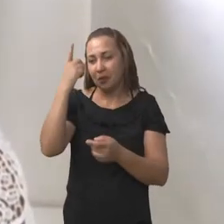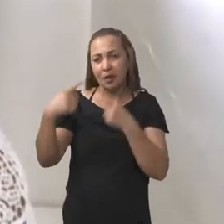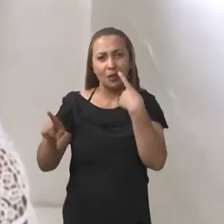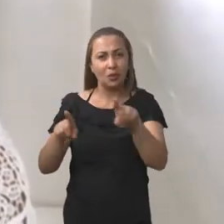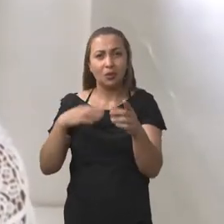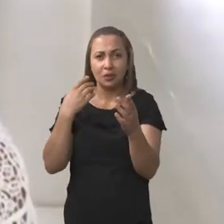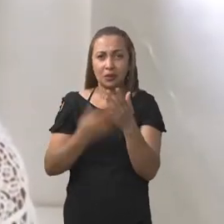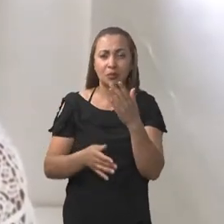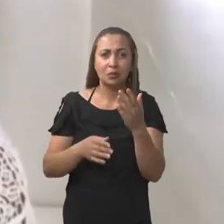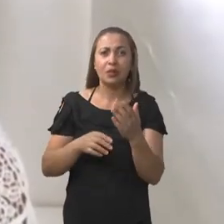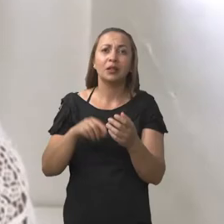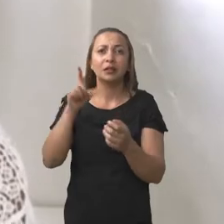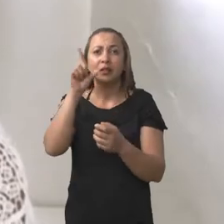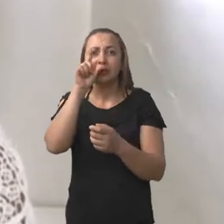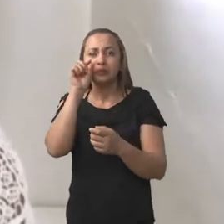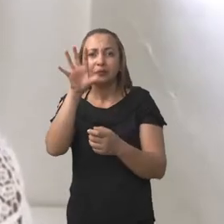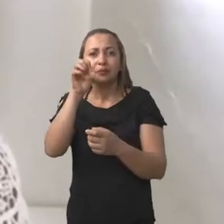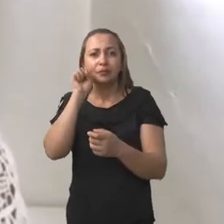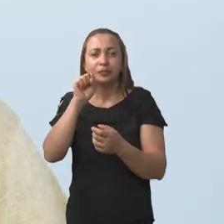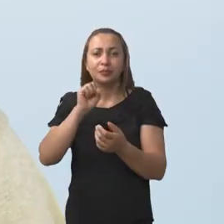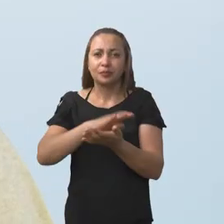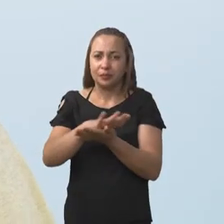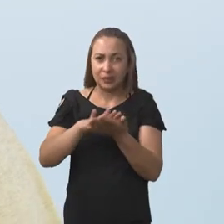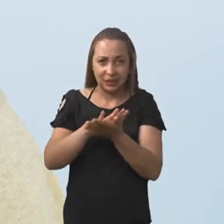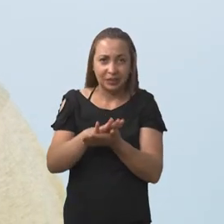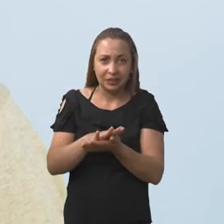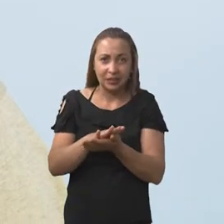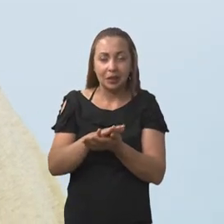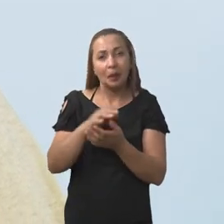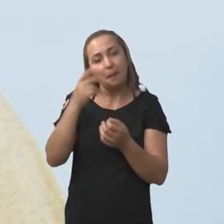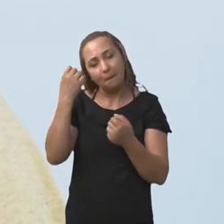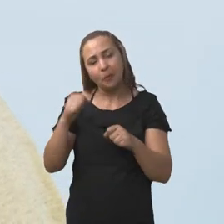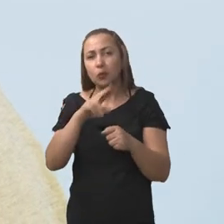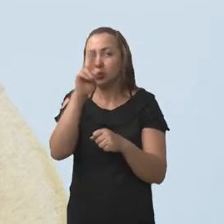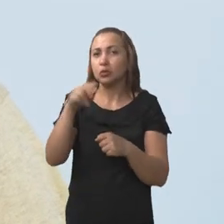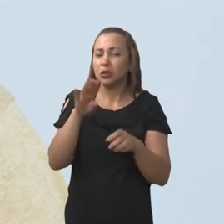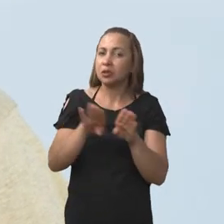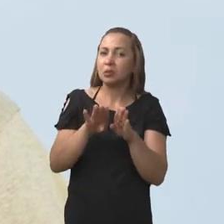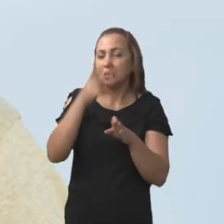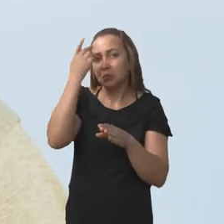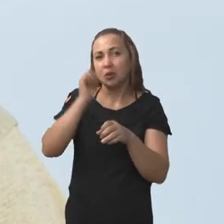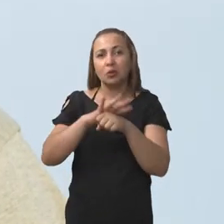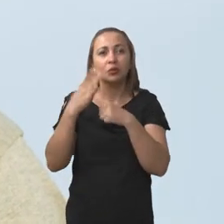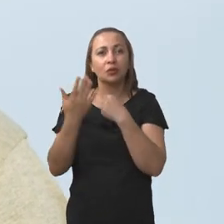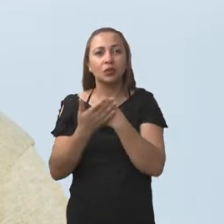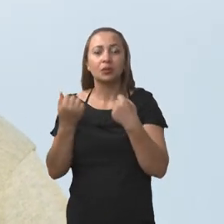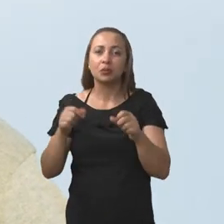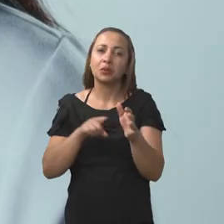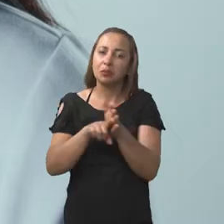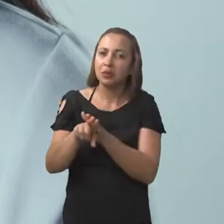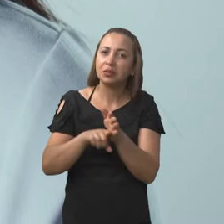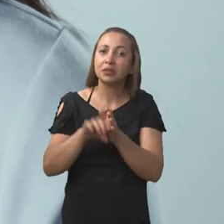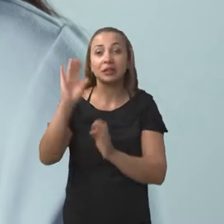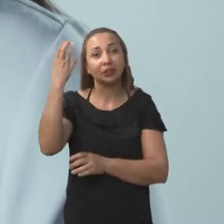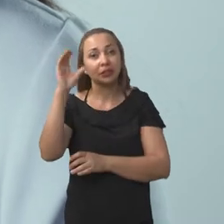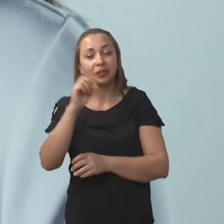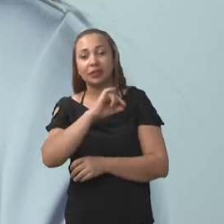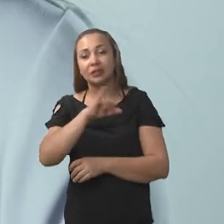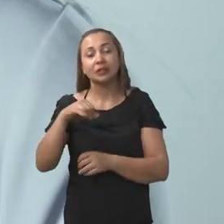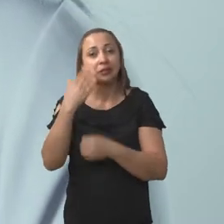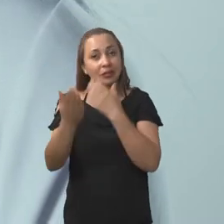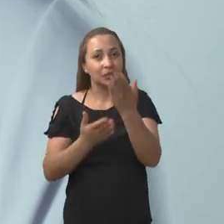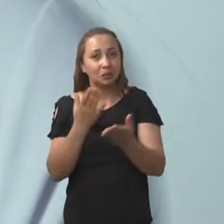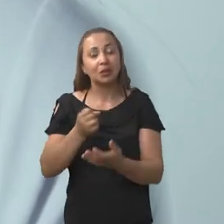outras perdas de olfato pós-gripes, pós-resfriados, para a Covid-19. Então, gente precisa testar por meio de pesquisa científica se esses